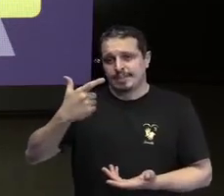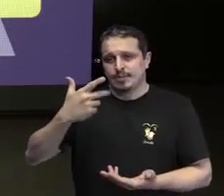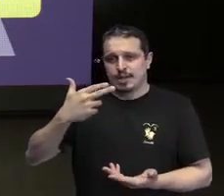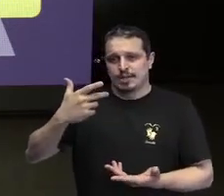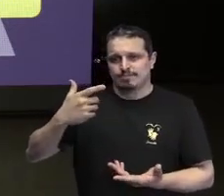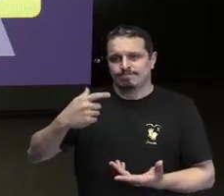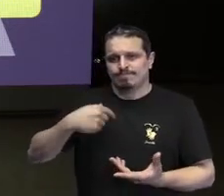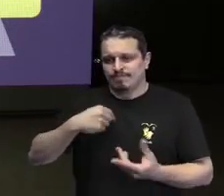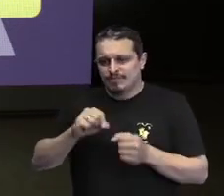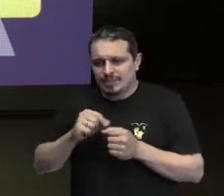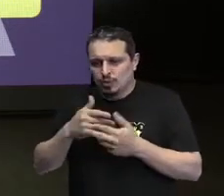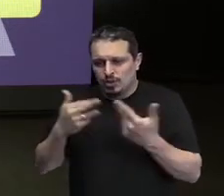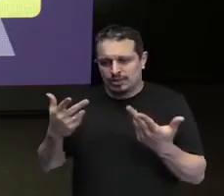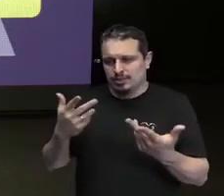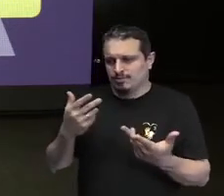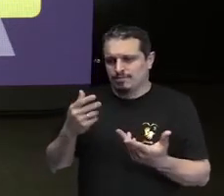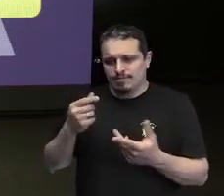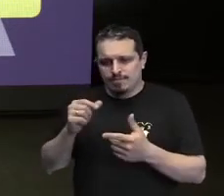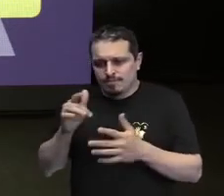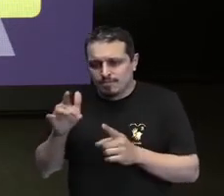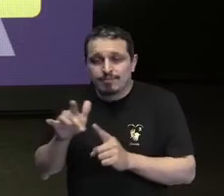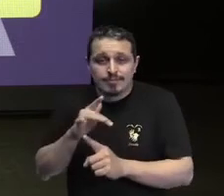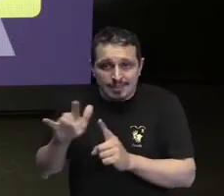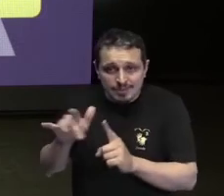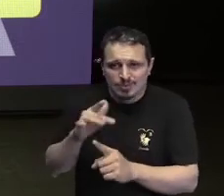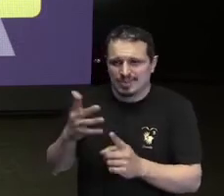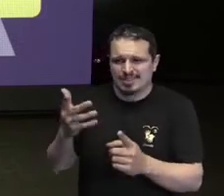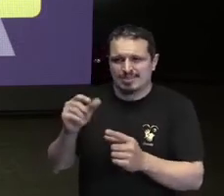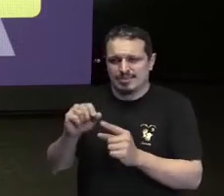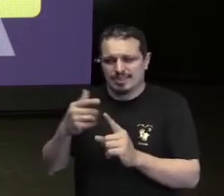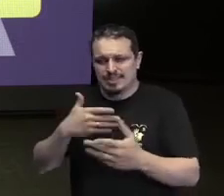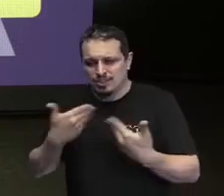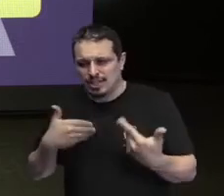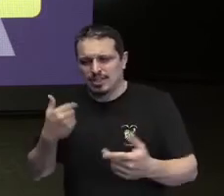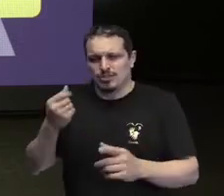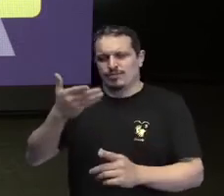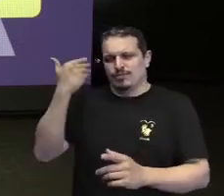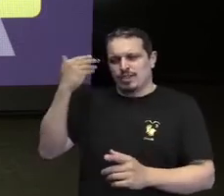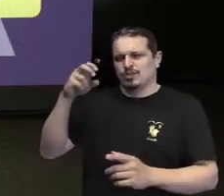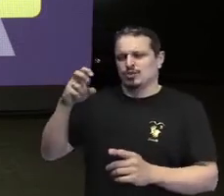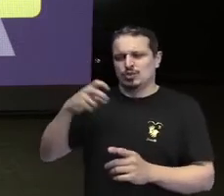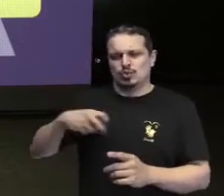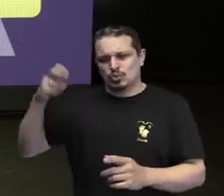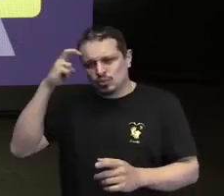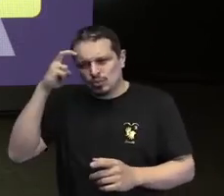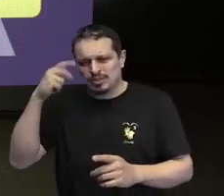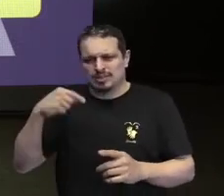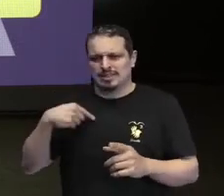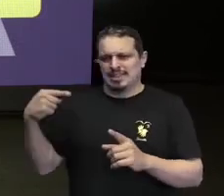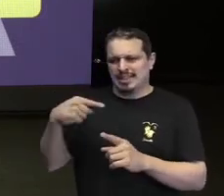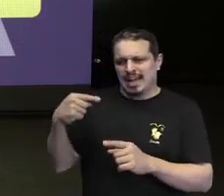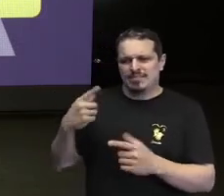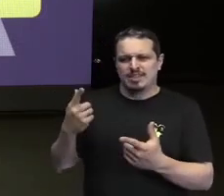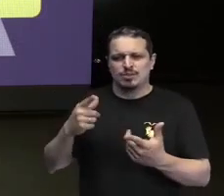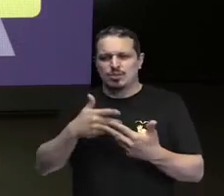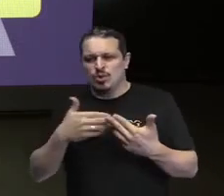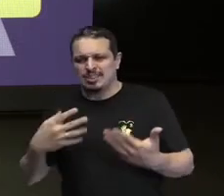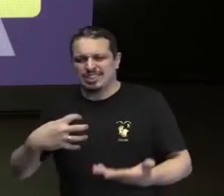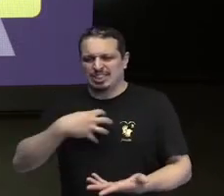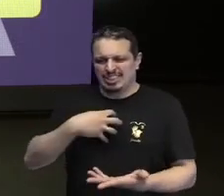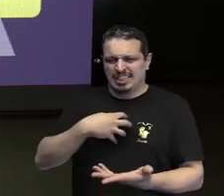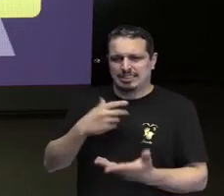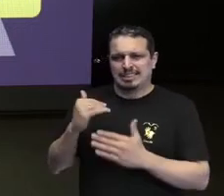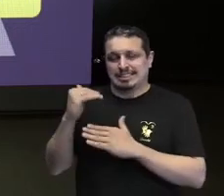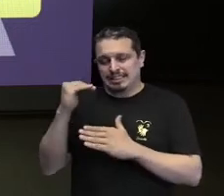estigmas culturais que nasceram com a gente estigmas que a gente foi educado e que tudo bem